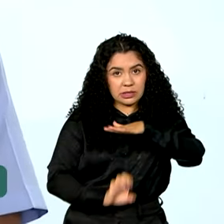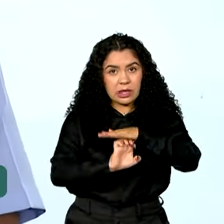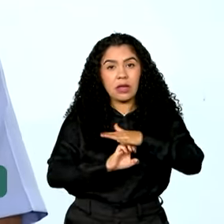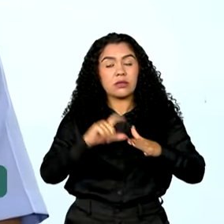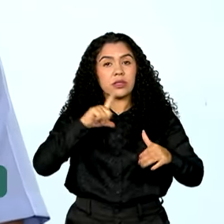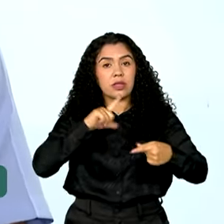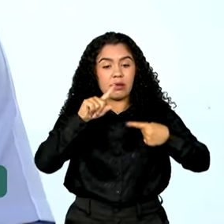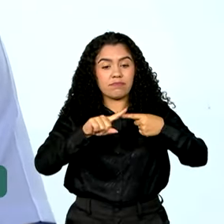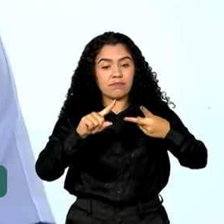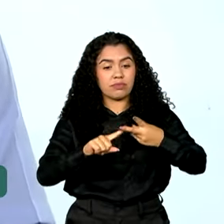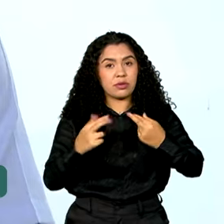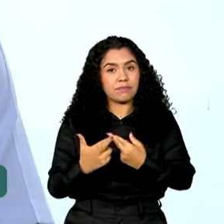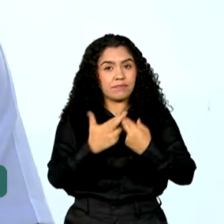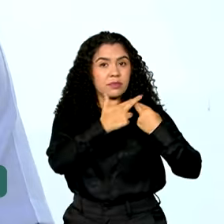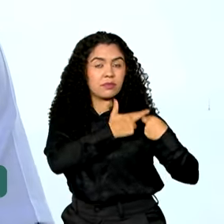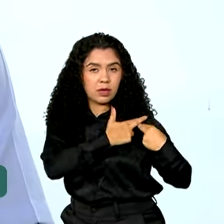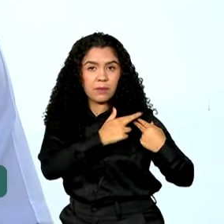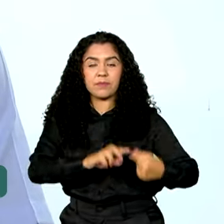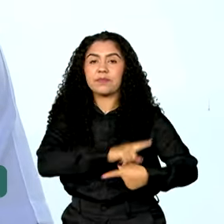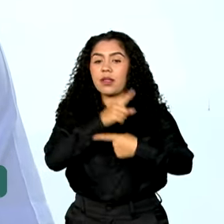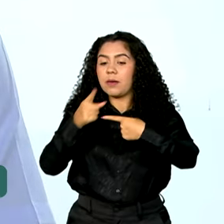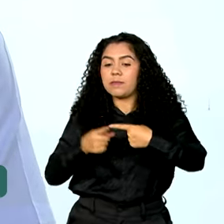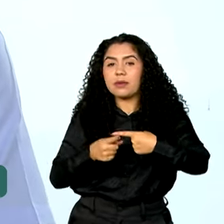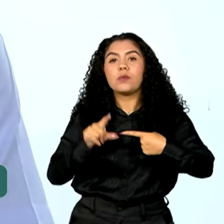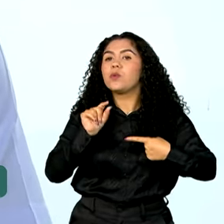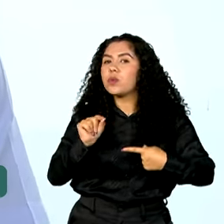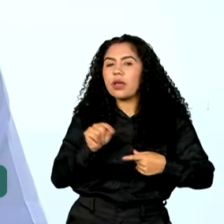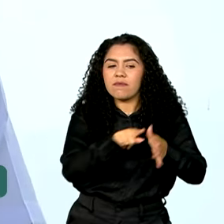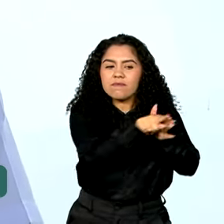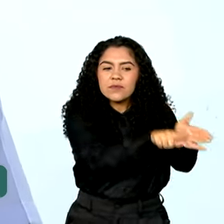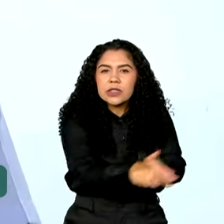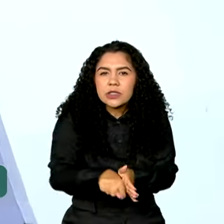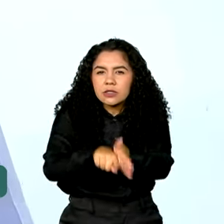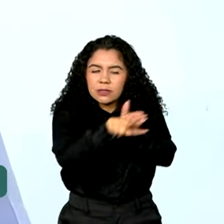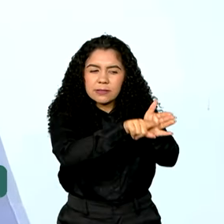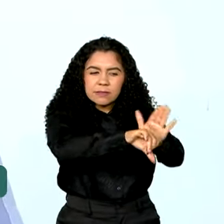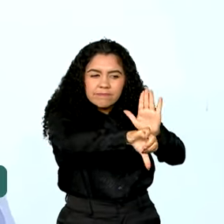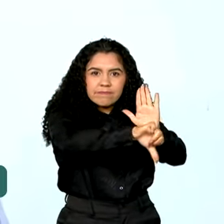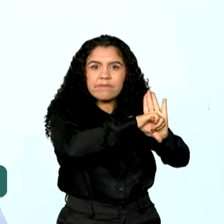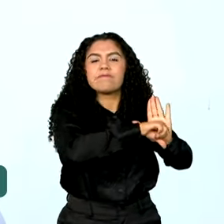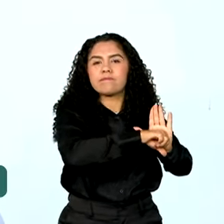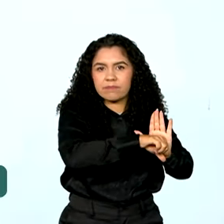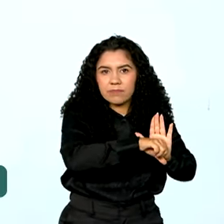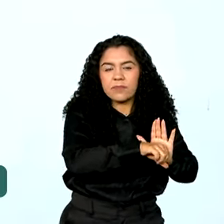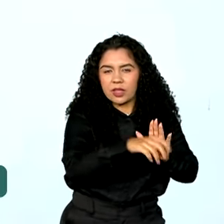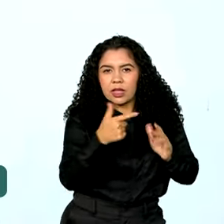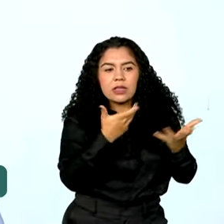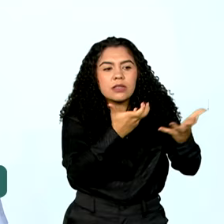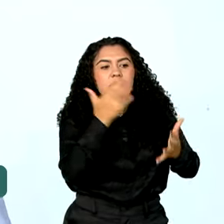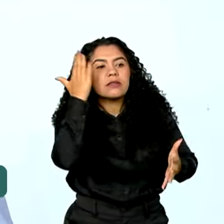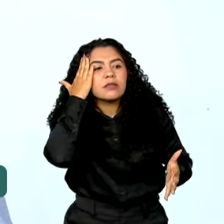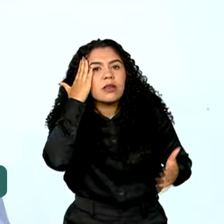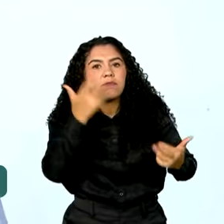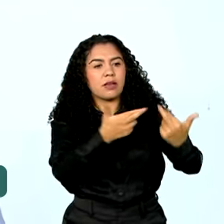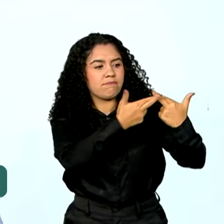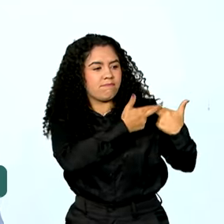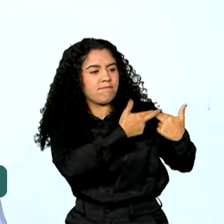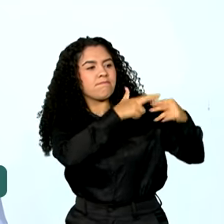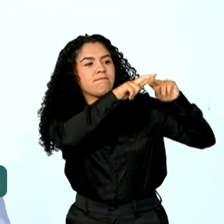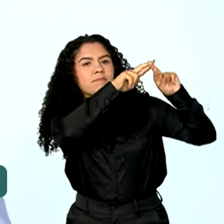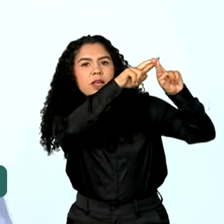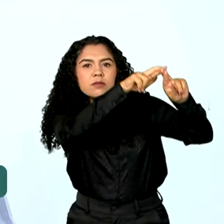responsabilidades. Primeiro, a investigação criminal, judicial, que vai buscar responsabilização,